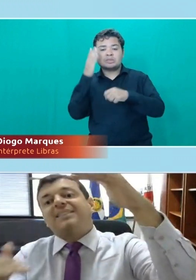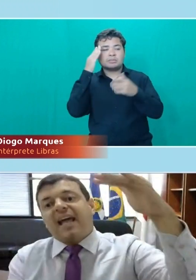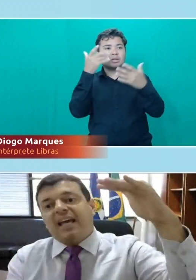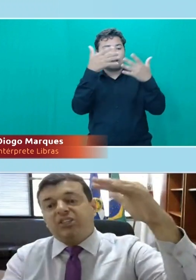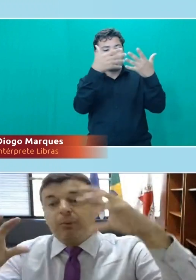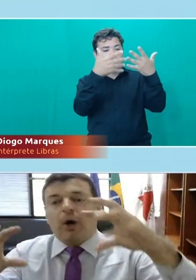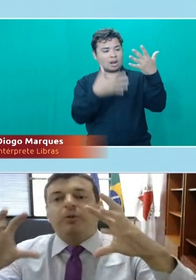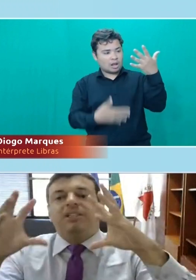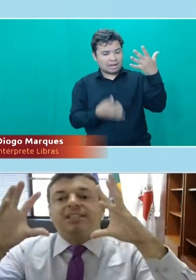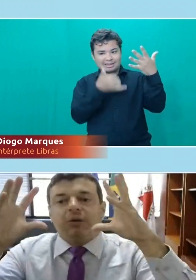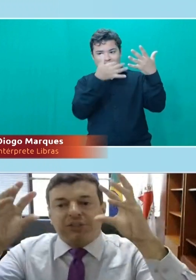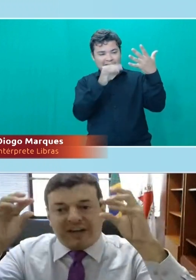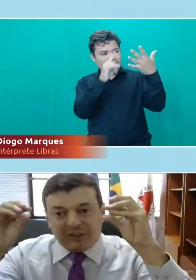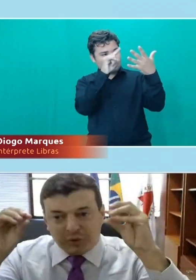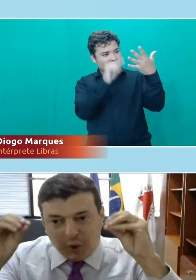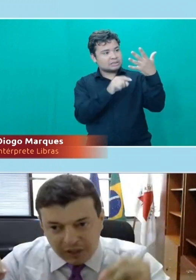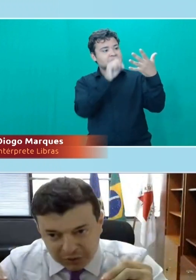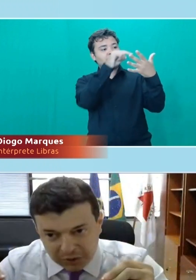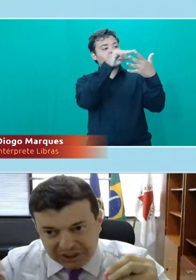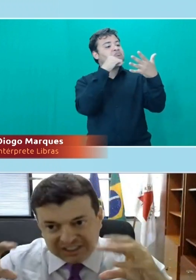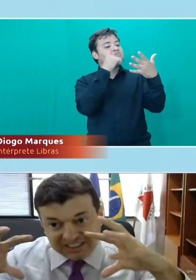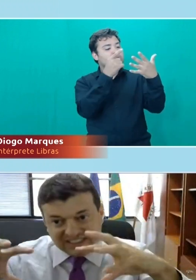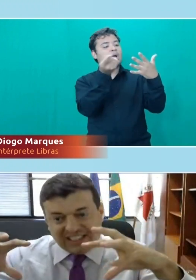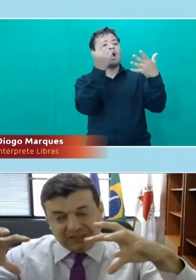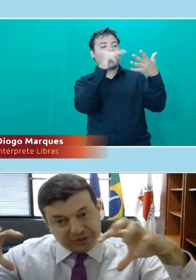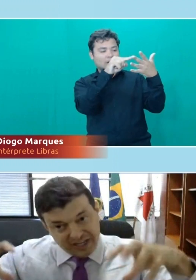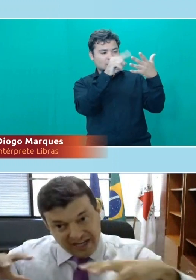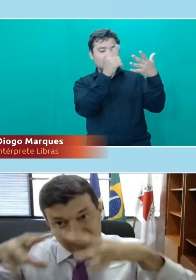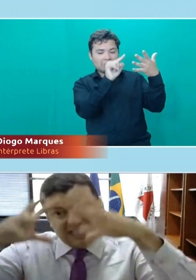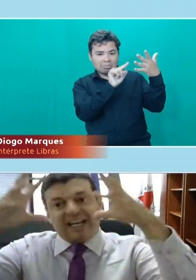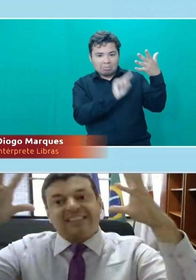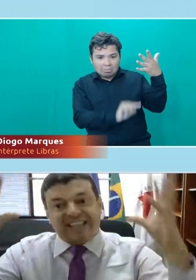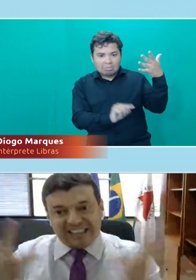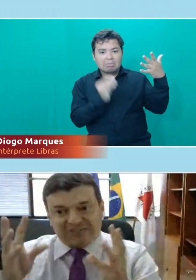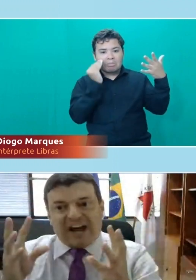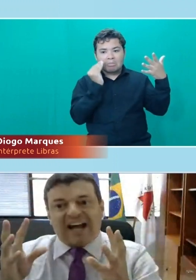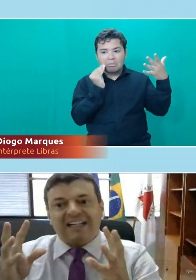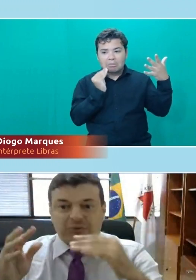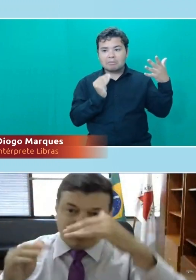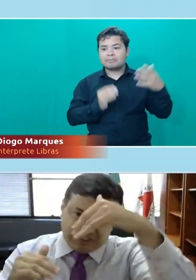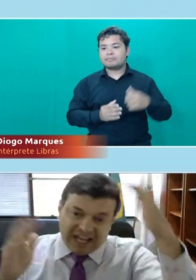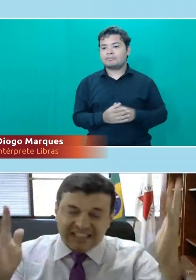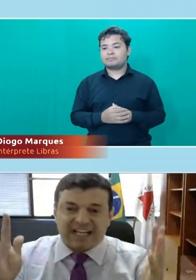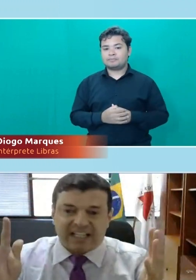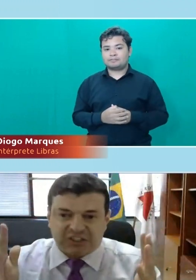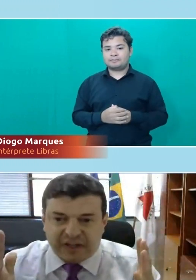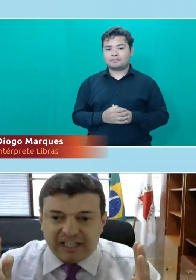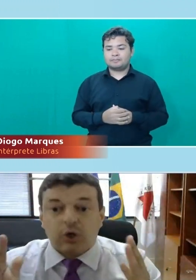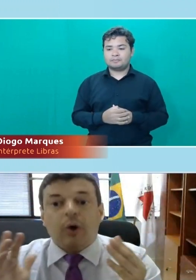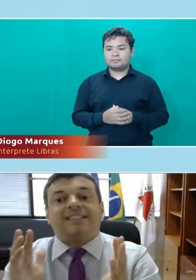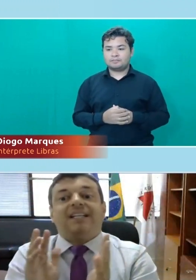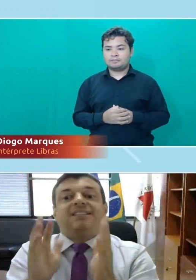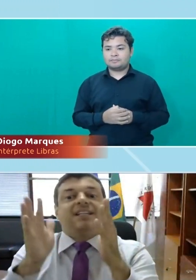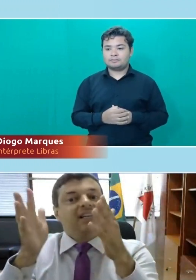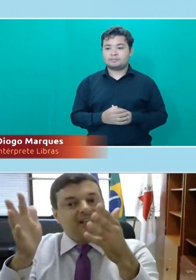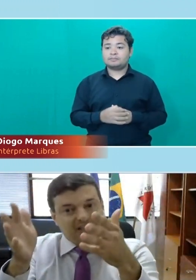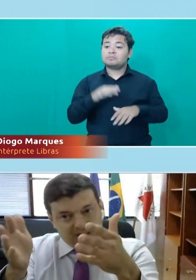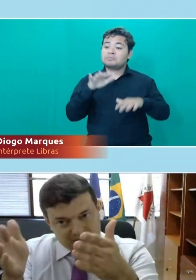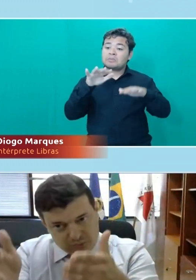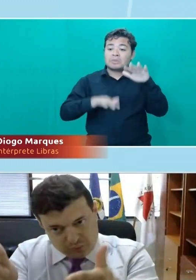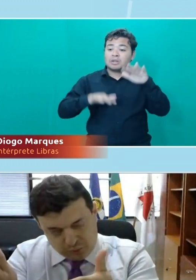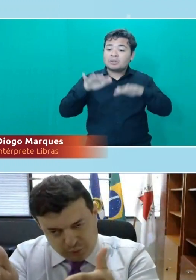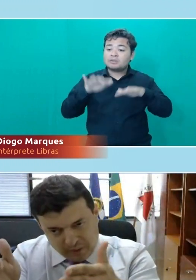escalo as 10, de modo que, se eu tiver dois cotistas inscritos entre as 10 vagas de 10 áreas diferentes, ou, às vezes,